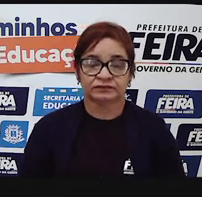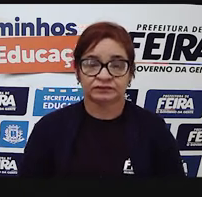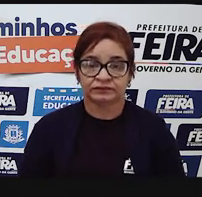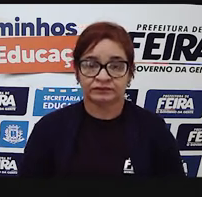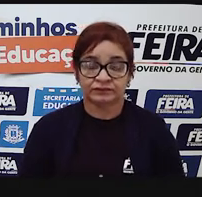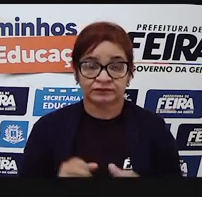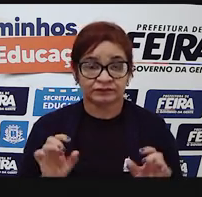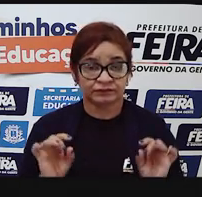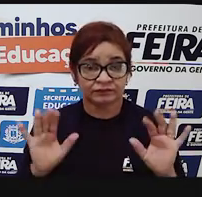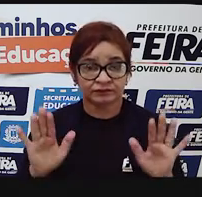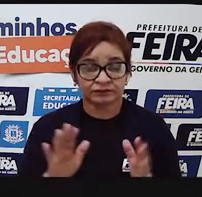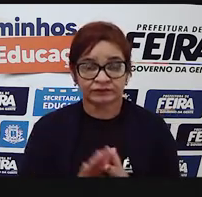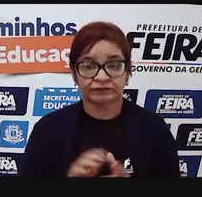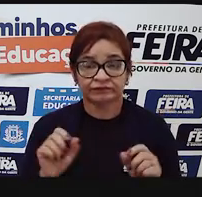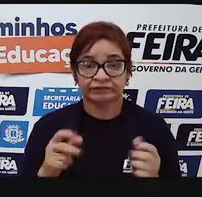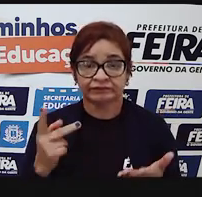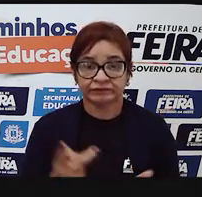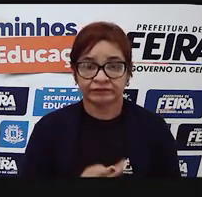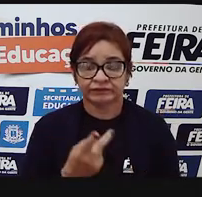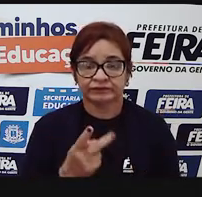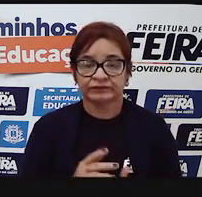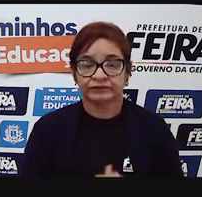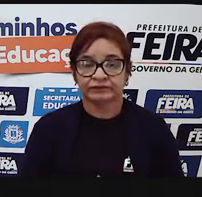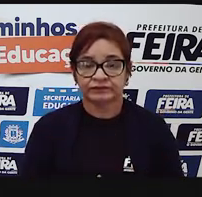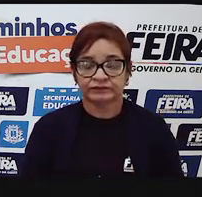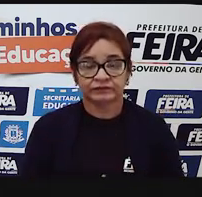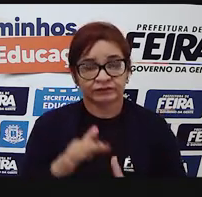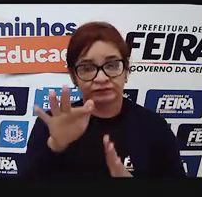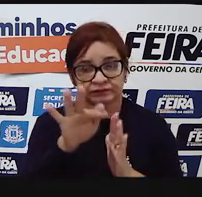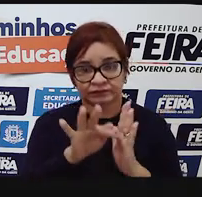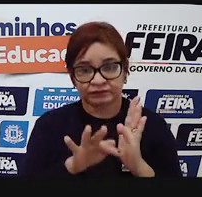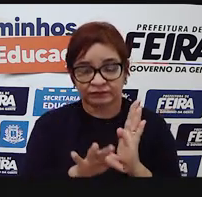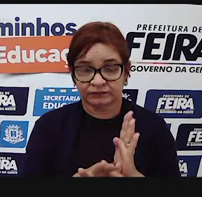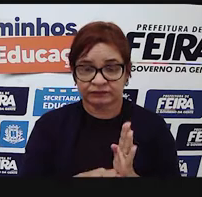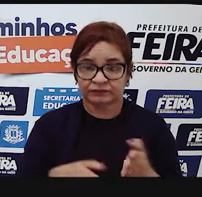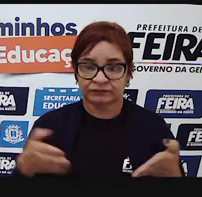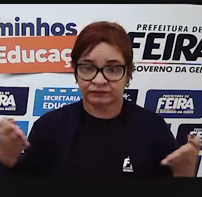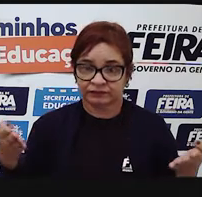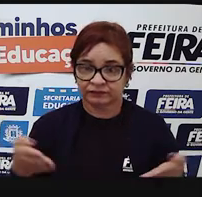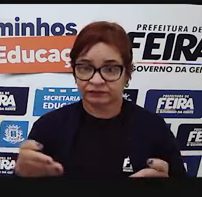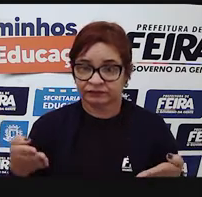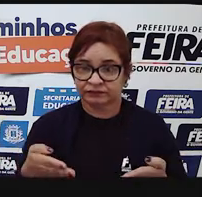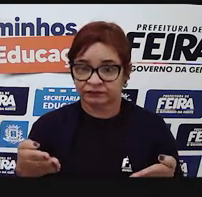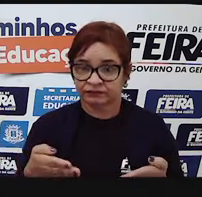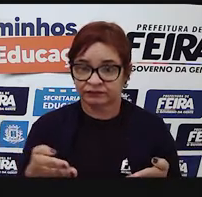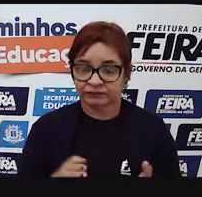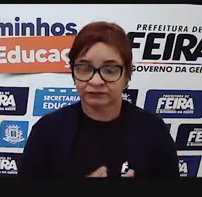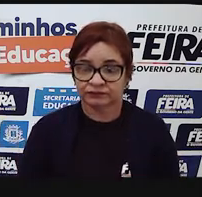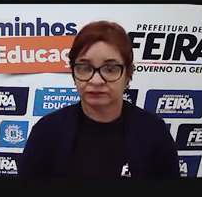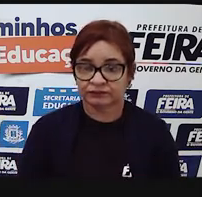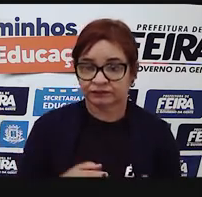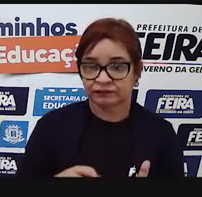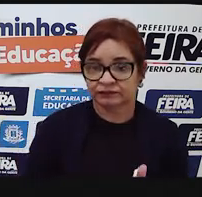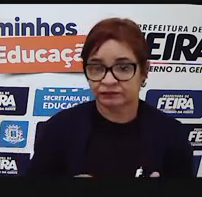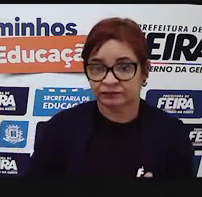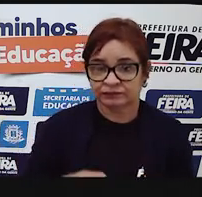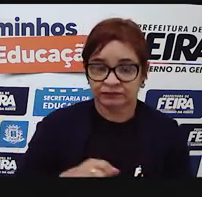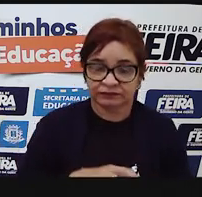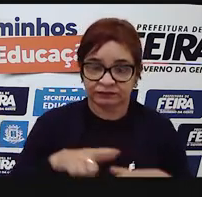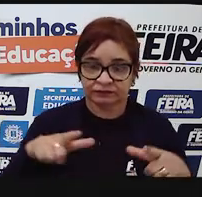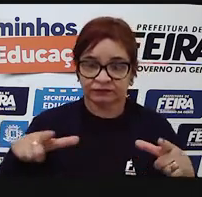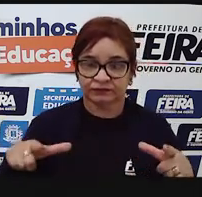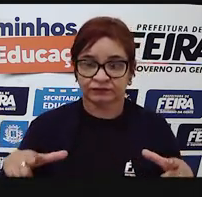Só que, o que acontece? O texto, hoje, ele tem um sentido mais amplo.